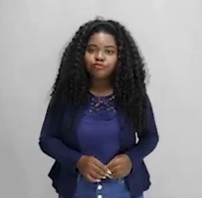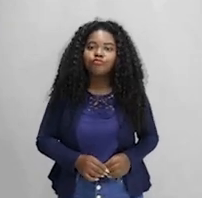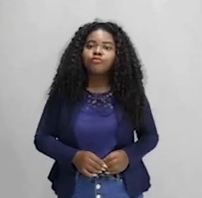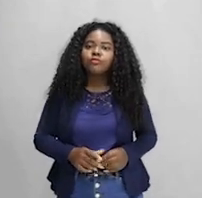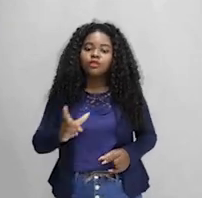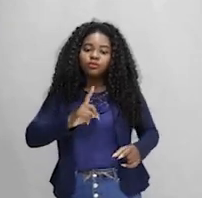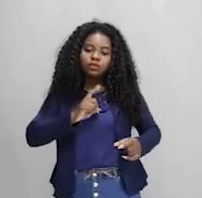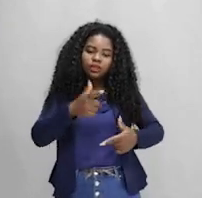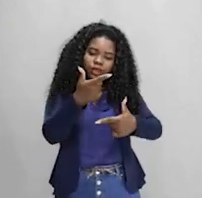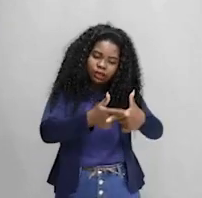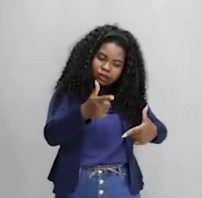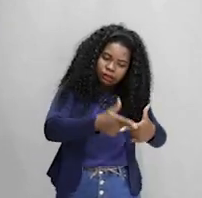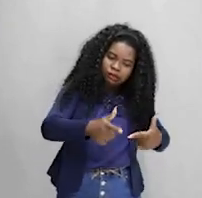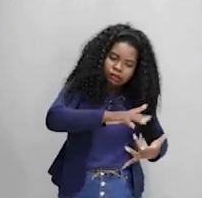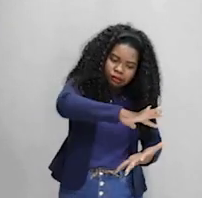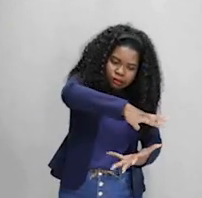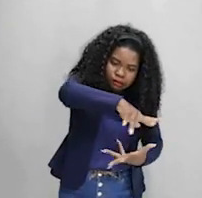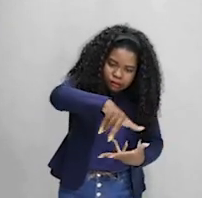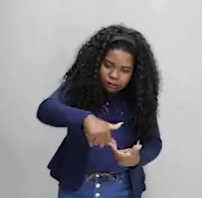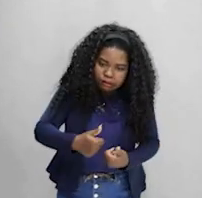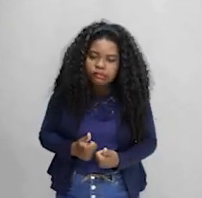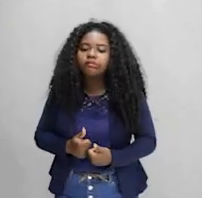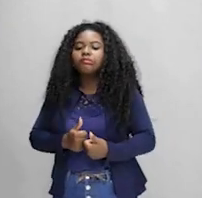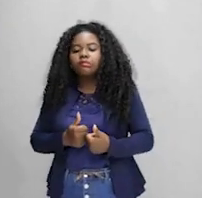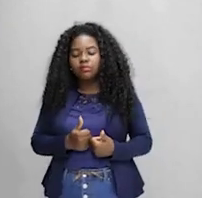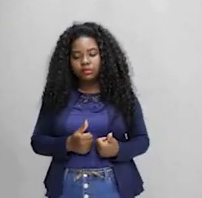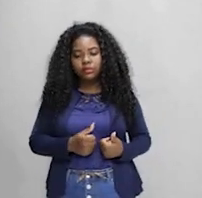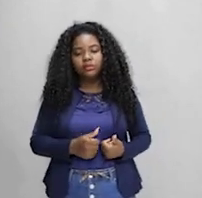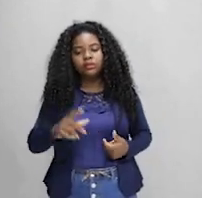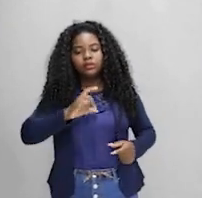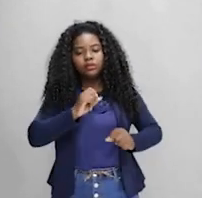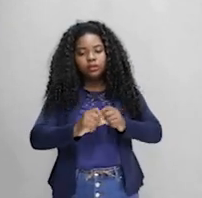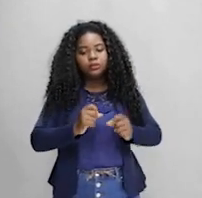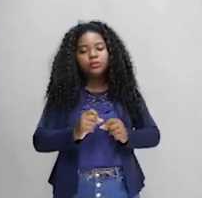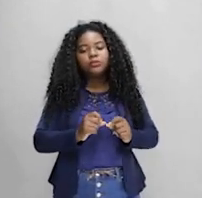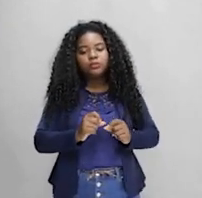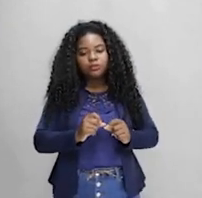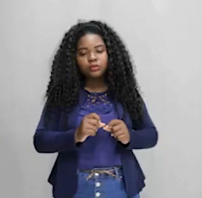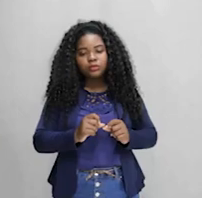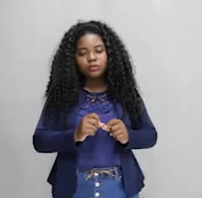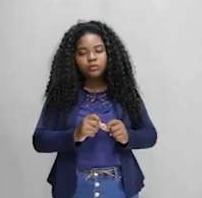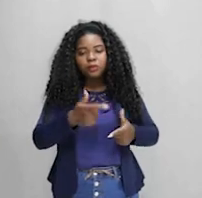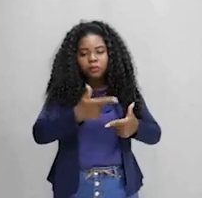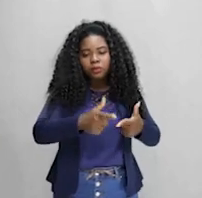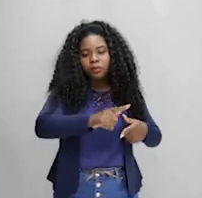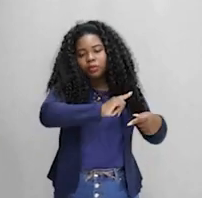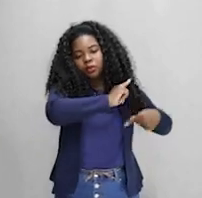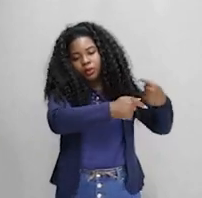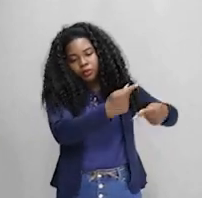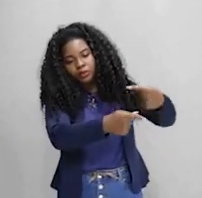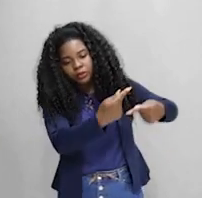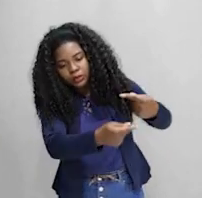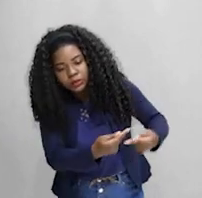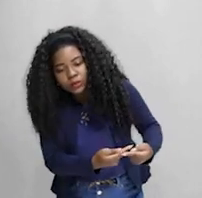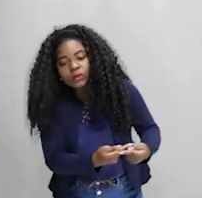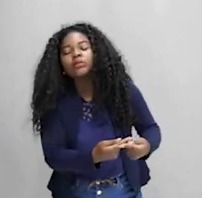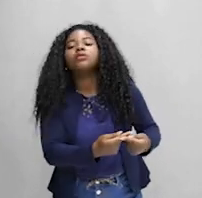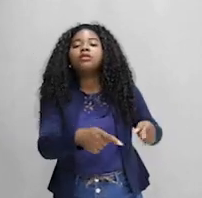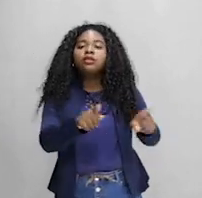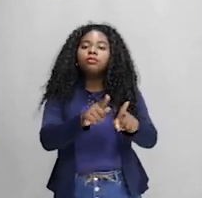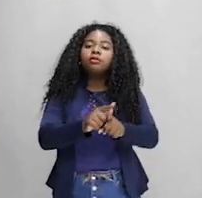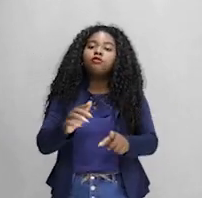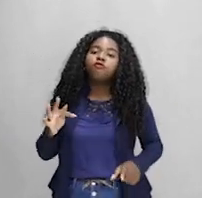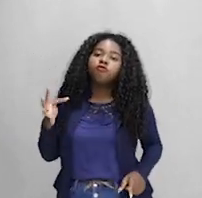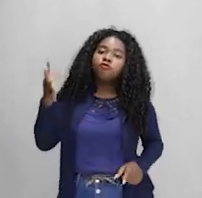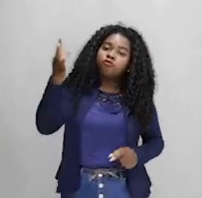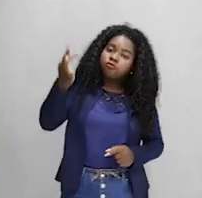ambientais, que, como eu já disse, podem colocar em risco a nossa geração, mas, principalmente, as gerações futuras. A gente está vendo um aquecimento